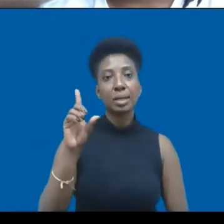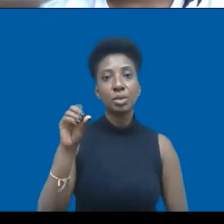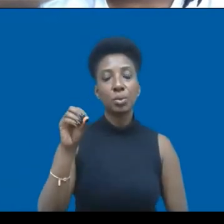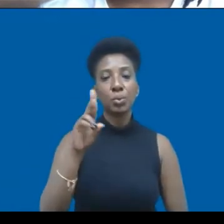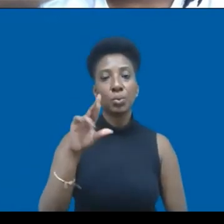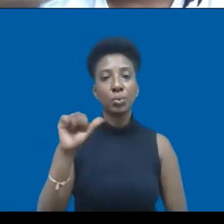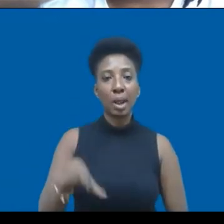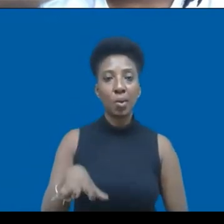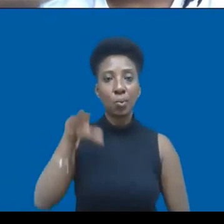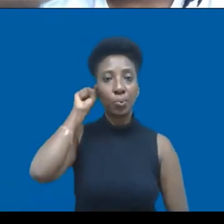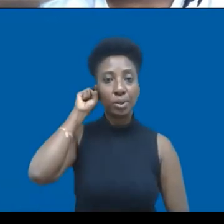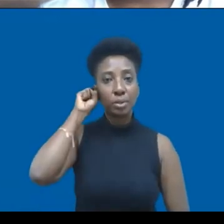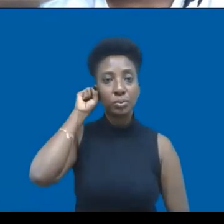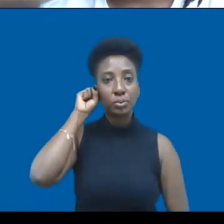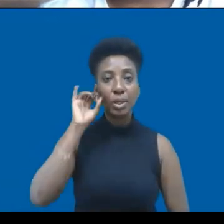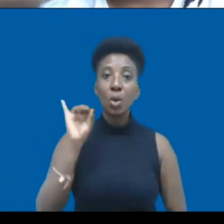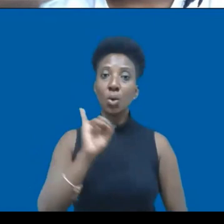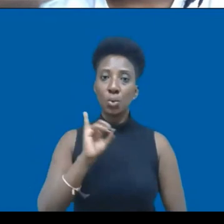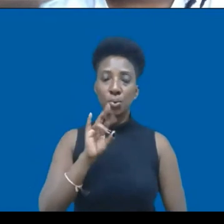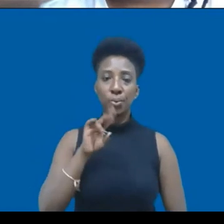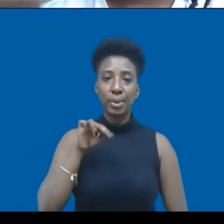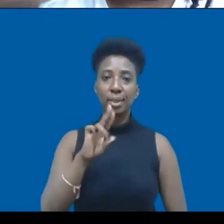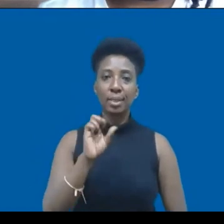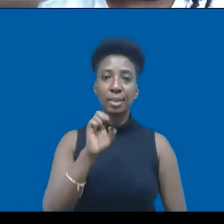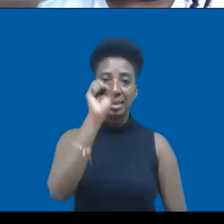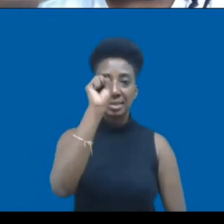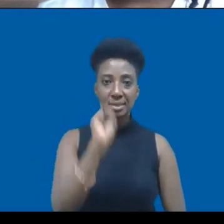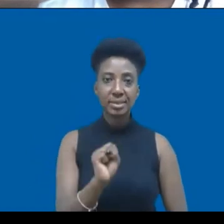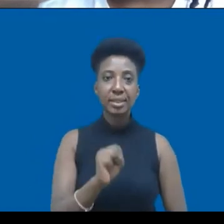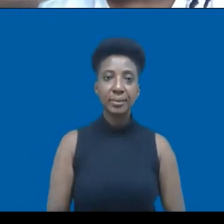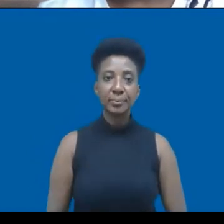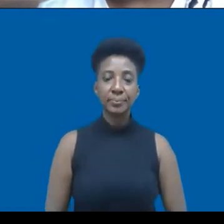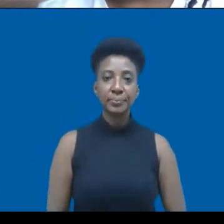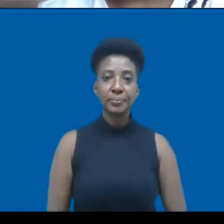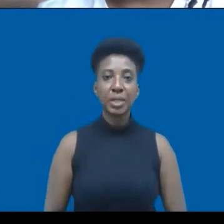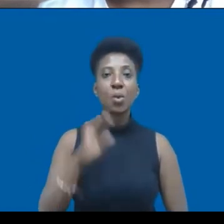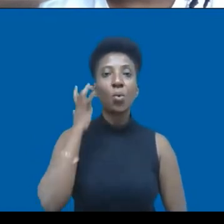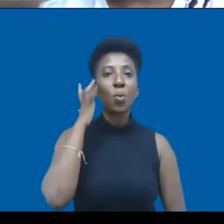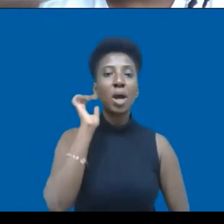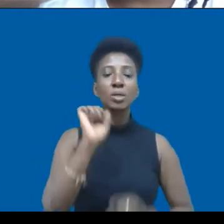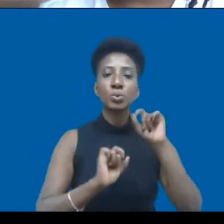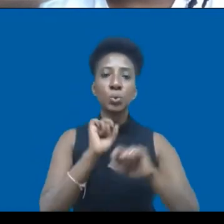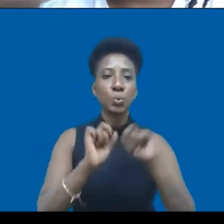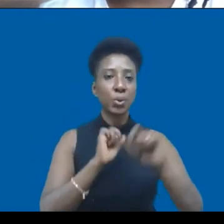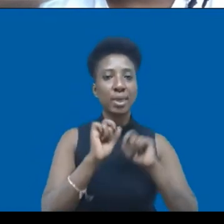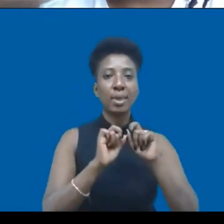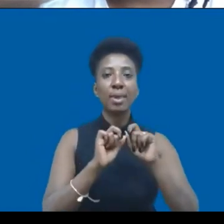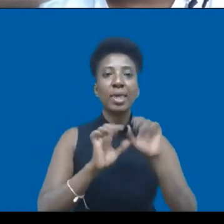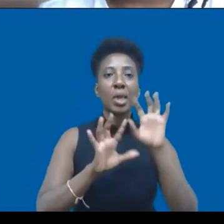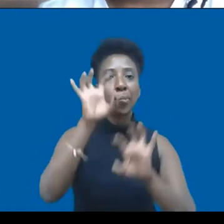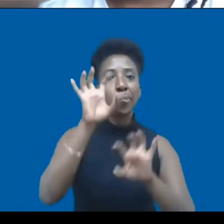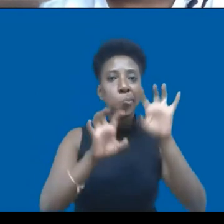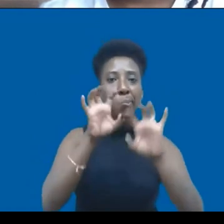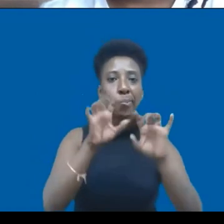Isadora, retorna a tela. Oi, Renê. Estou te ouvindo, sim. Acho que a transmissão da Bulba deu um problema.